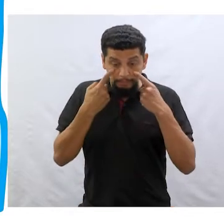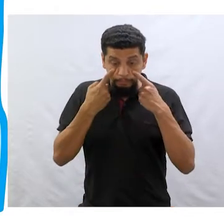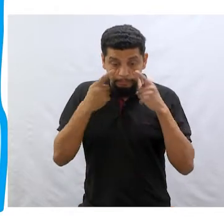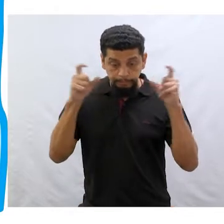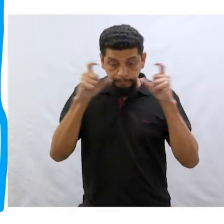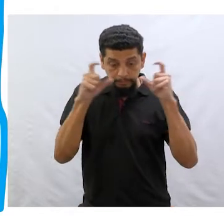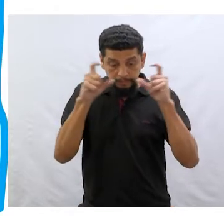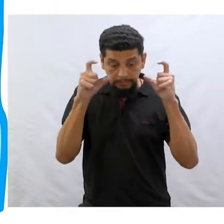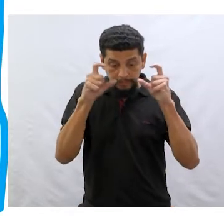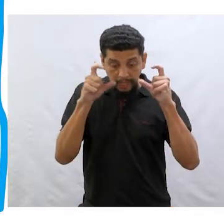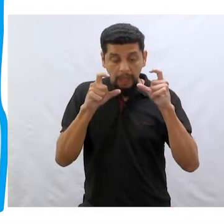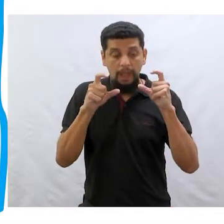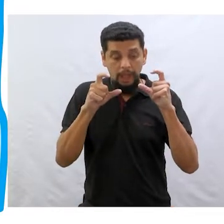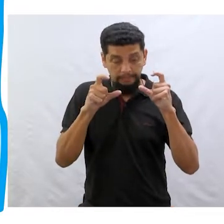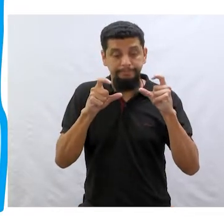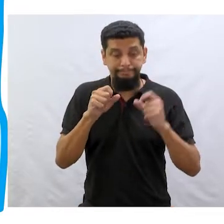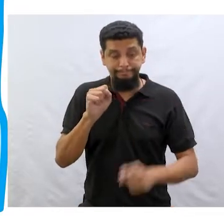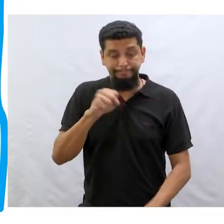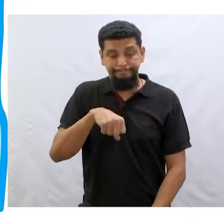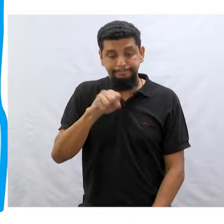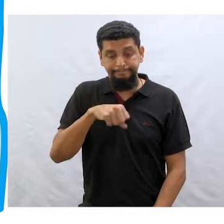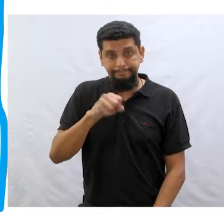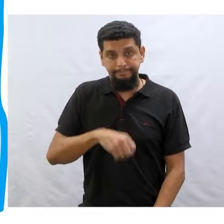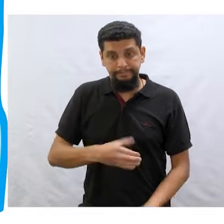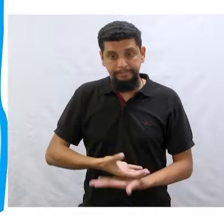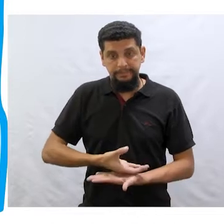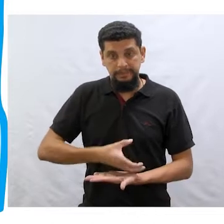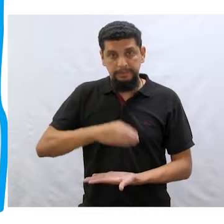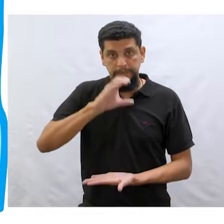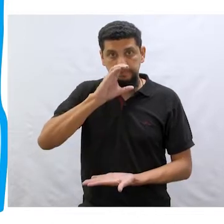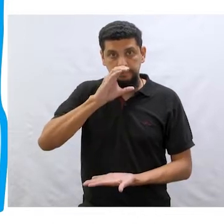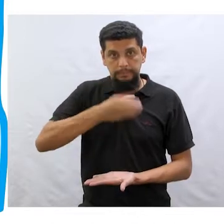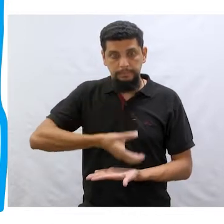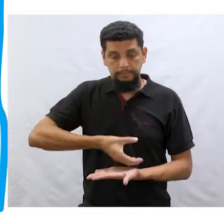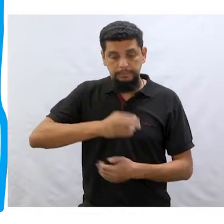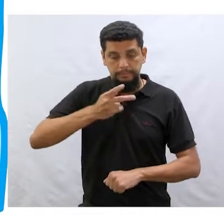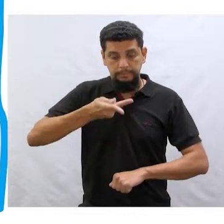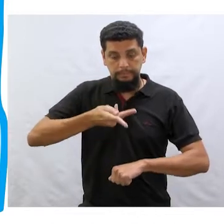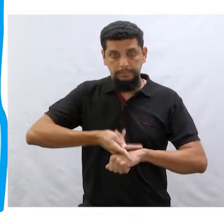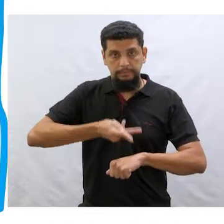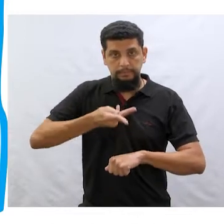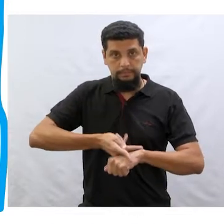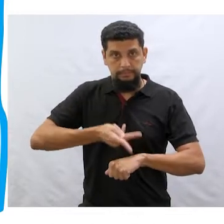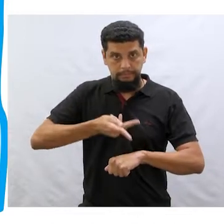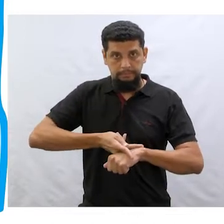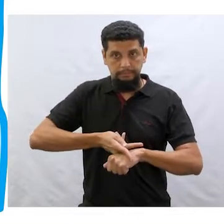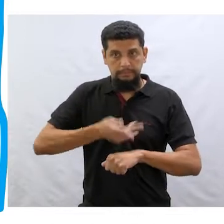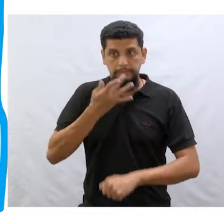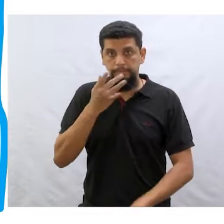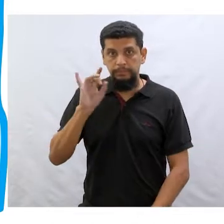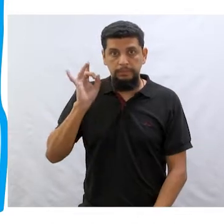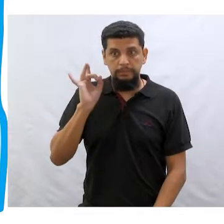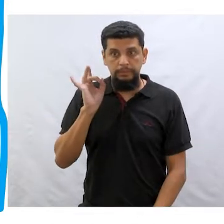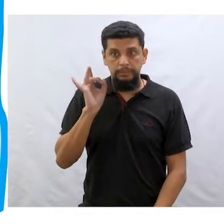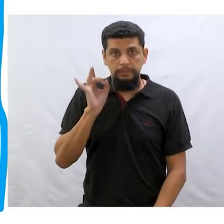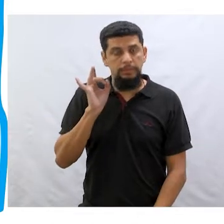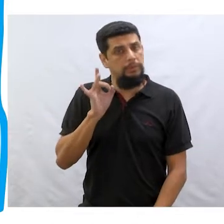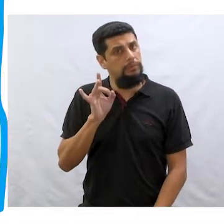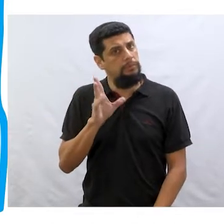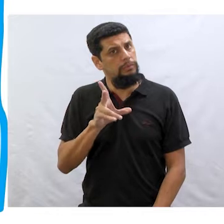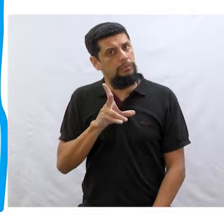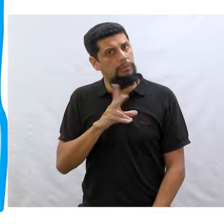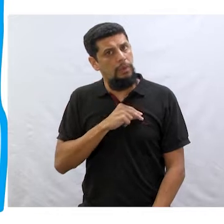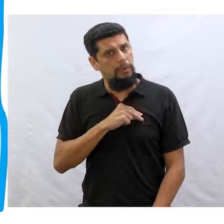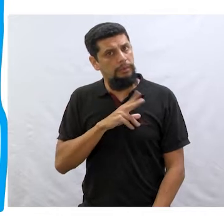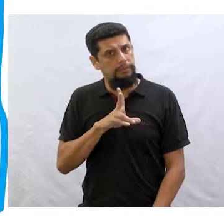os olhos. Ah, sim, o caneco de prata. Incrível! Nem me passou pela